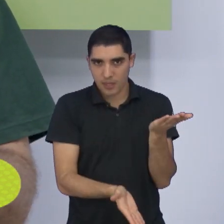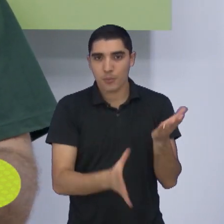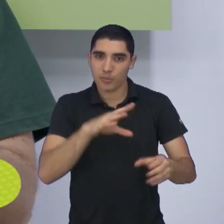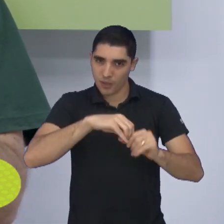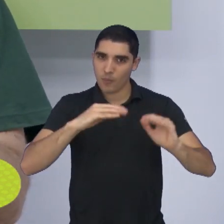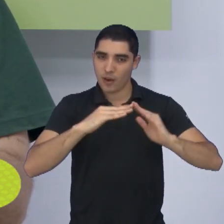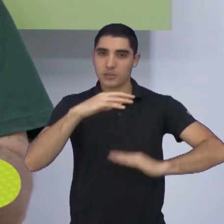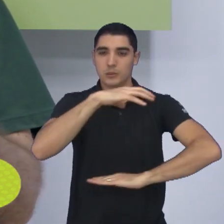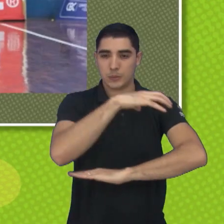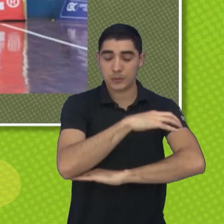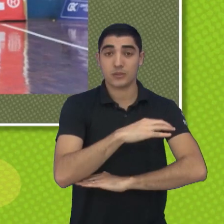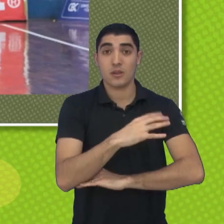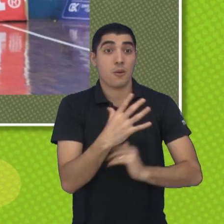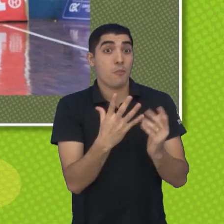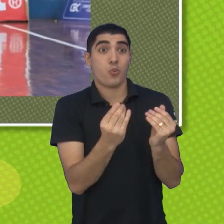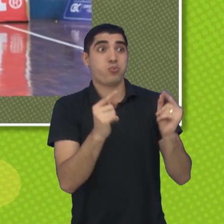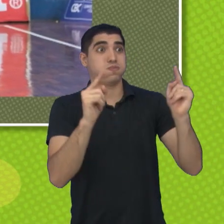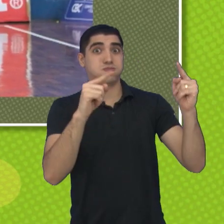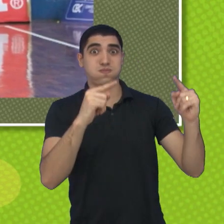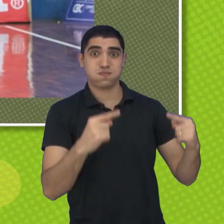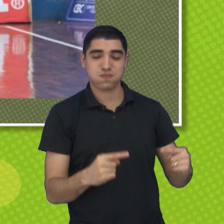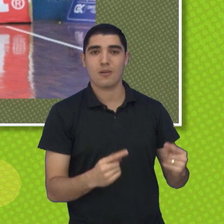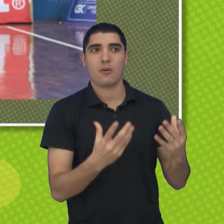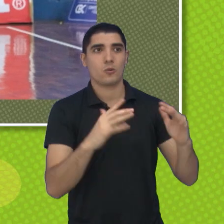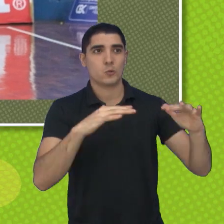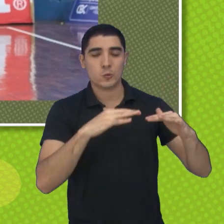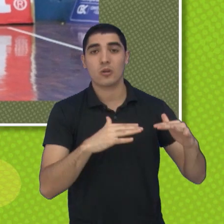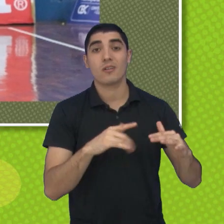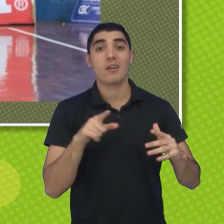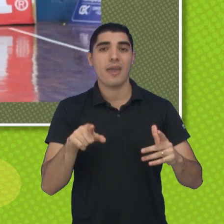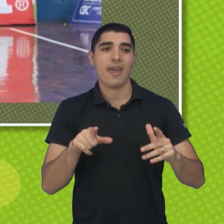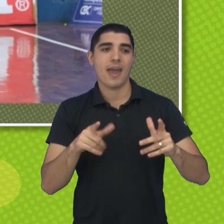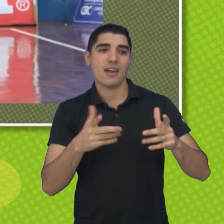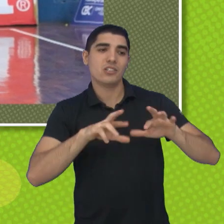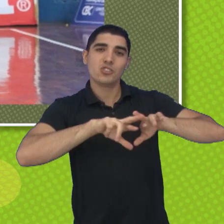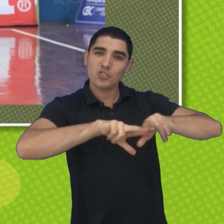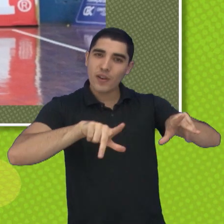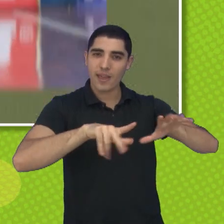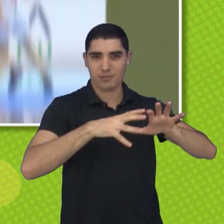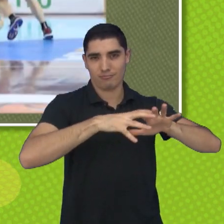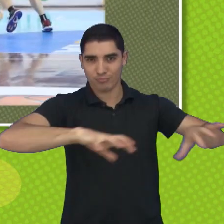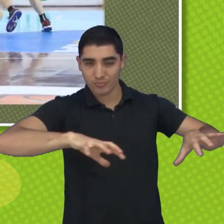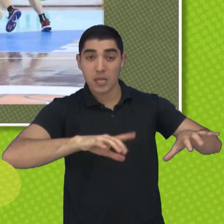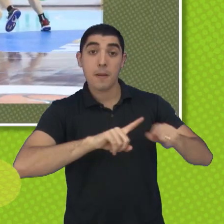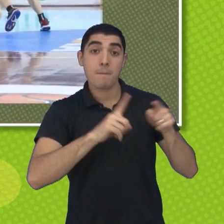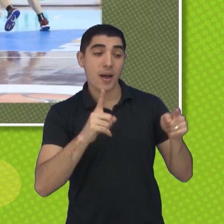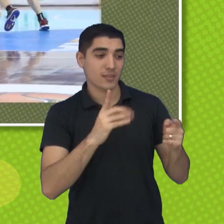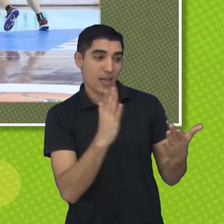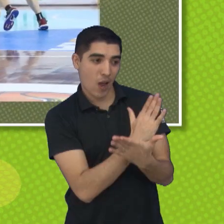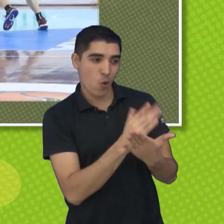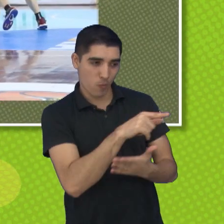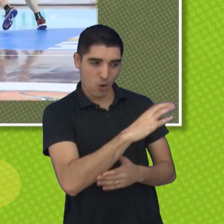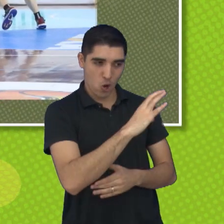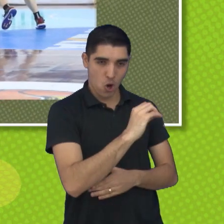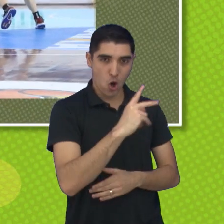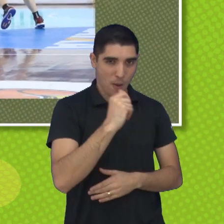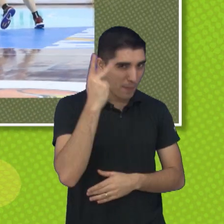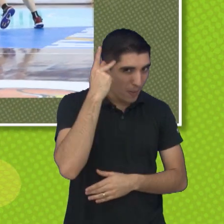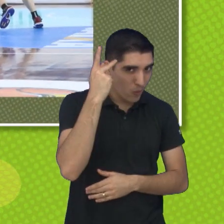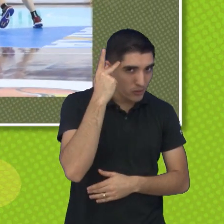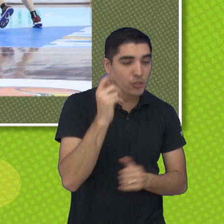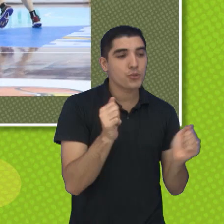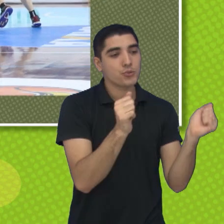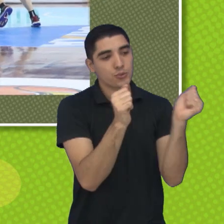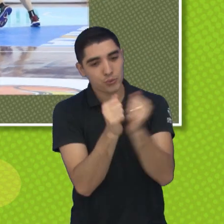Então, assim, é uma maratona de jogos e são dois times distintos, mas muitas jogadoras da Copa Paulista também fazem parte do time da LBF. Então,